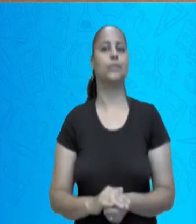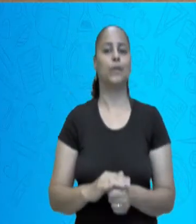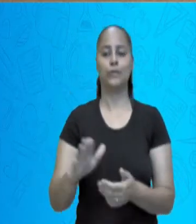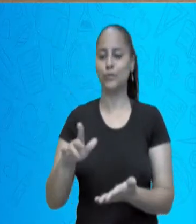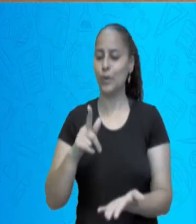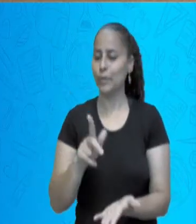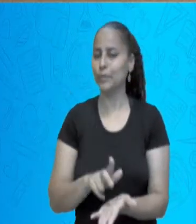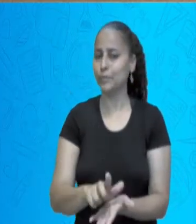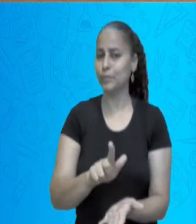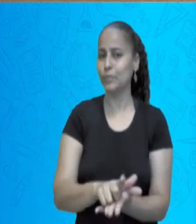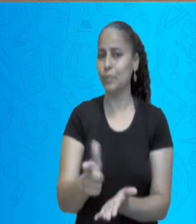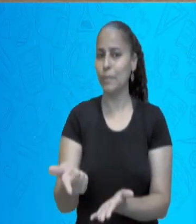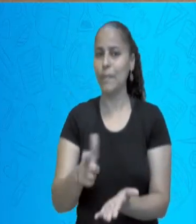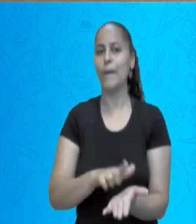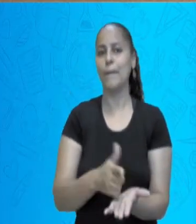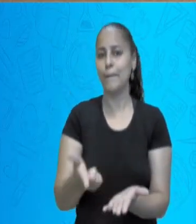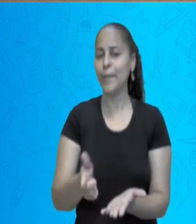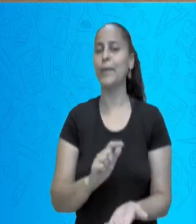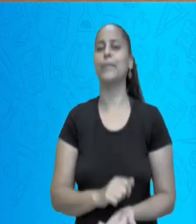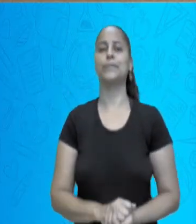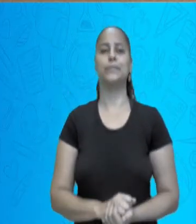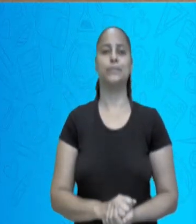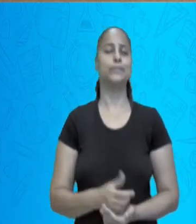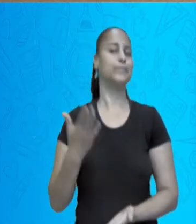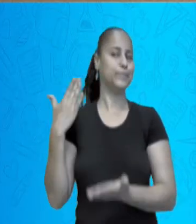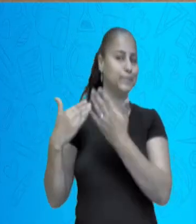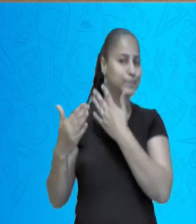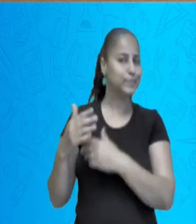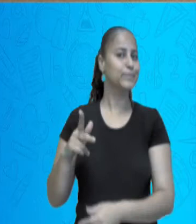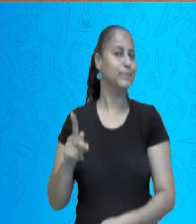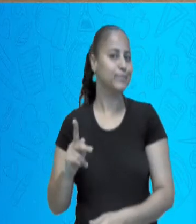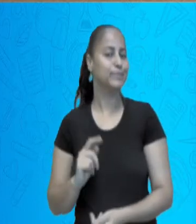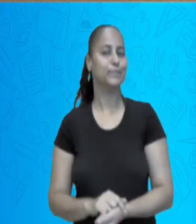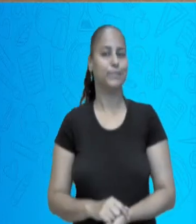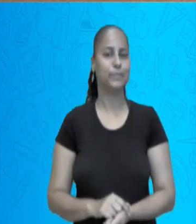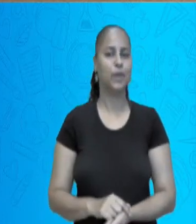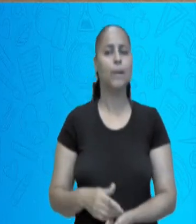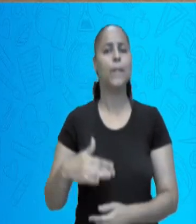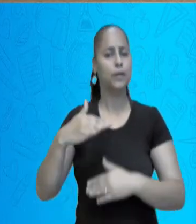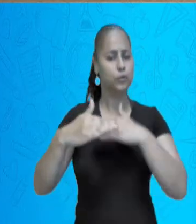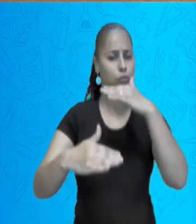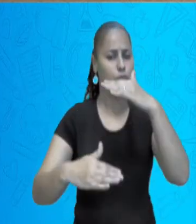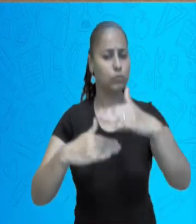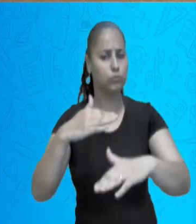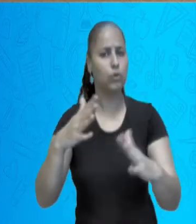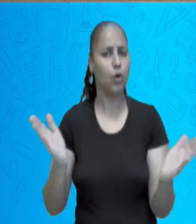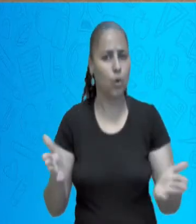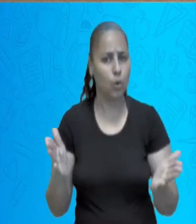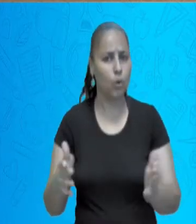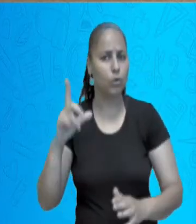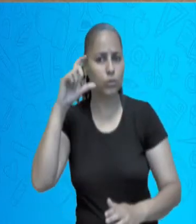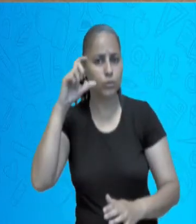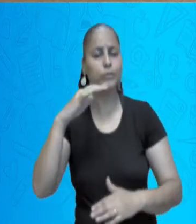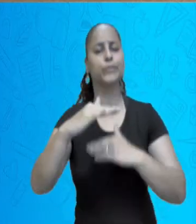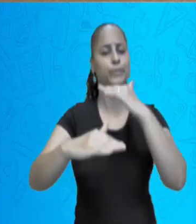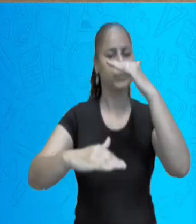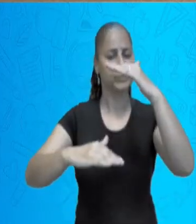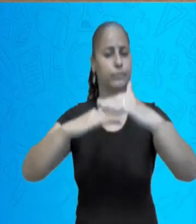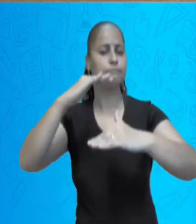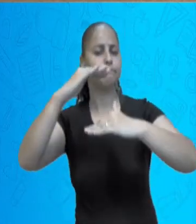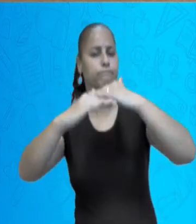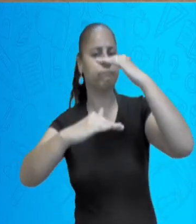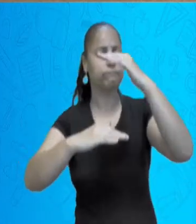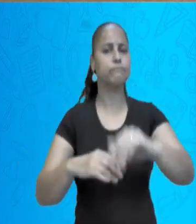no papel. Antigo, não é? Mas para poder chegar onde nós estamos hoje, esse processo,